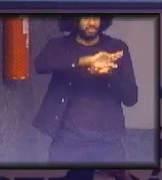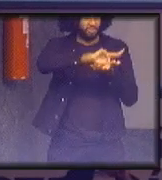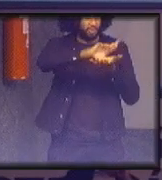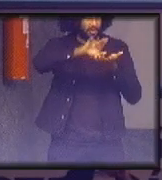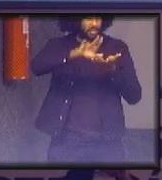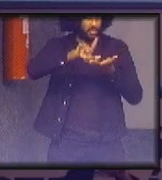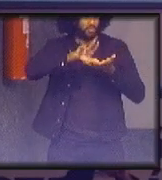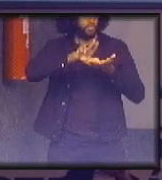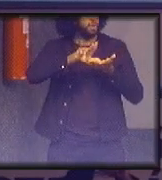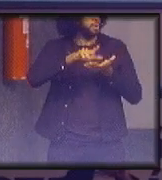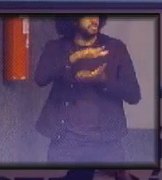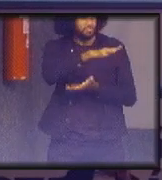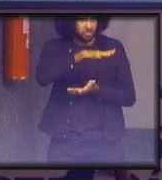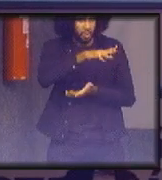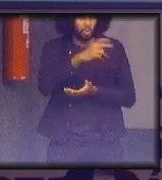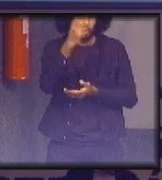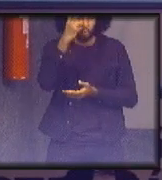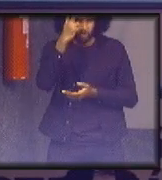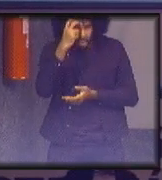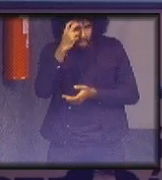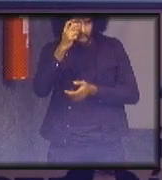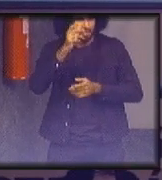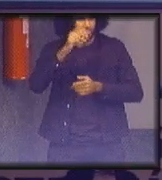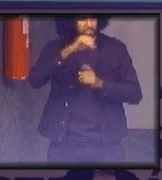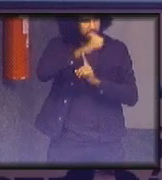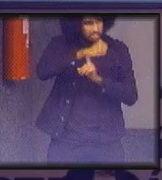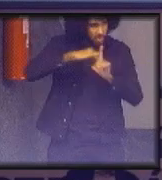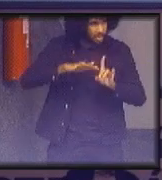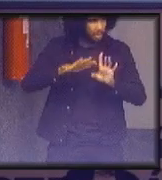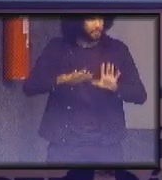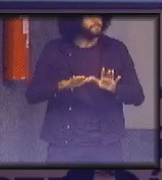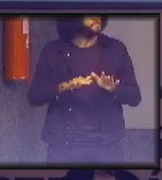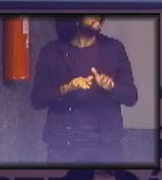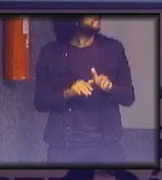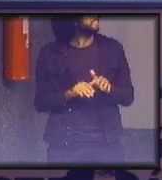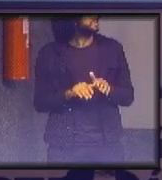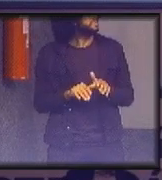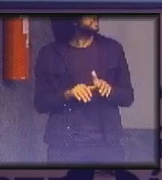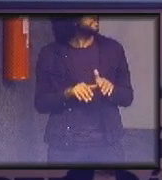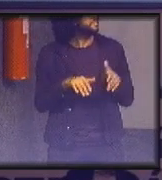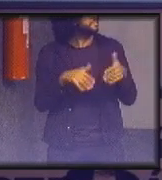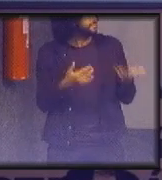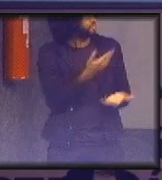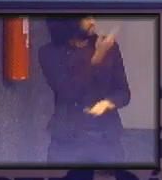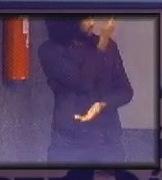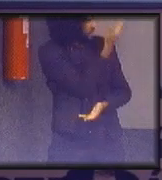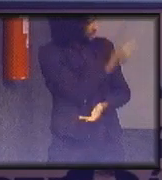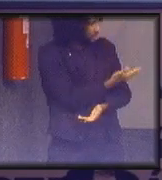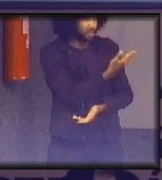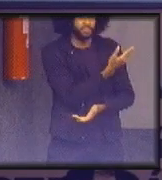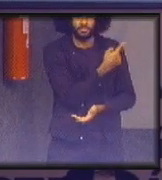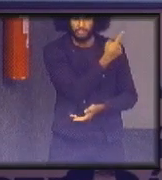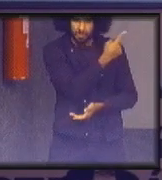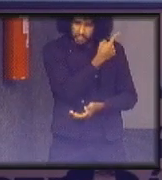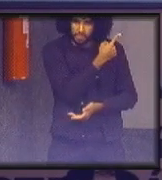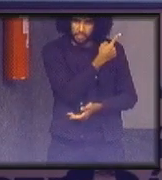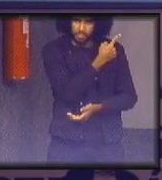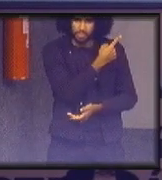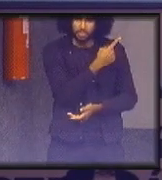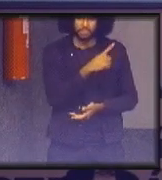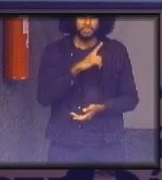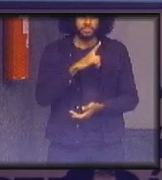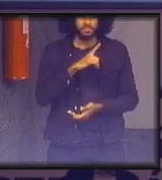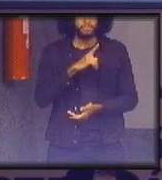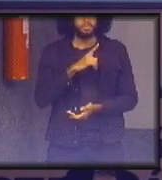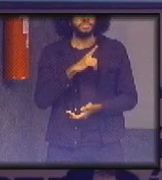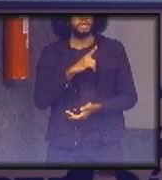tecnológicos culturais e sociais quando esses esses nichos adquirem massa